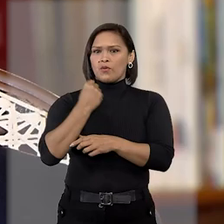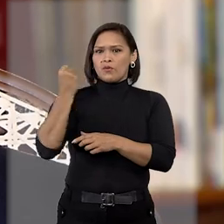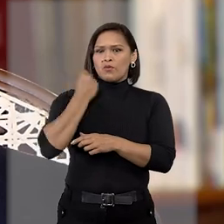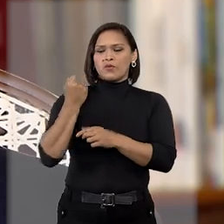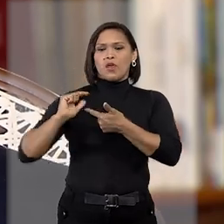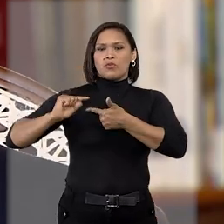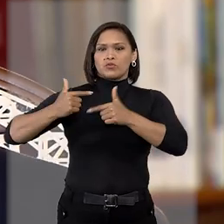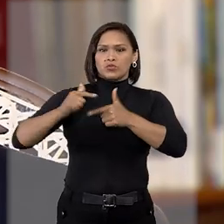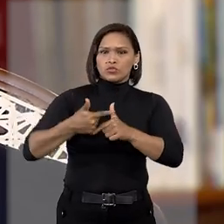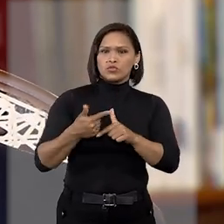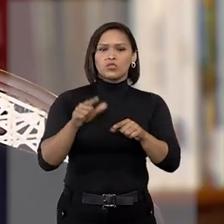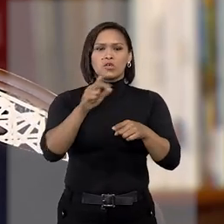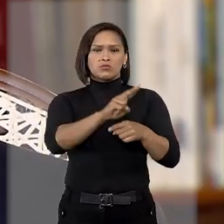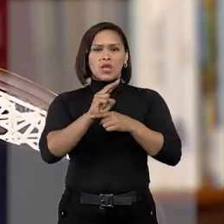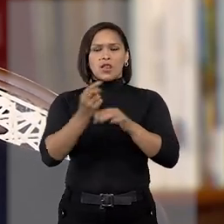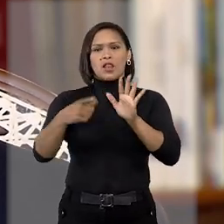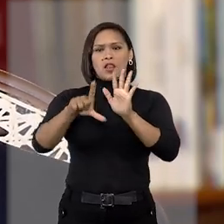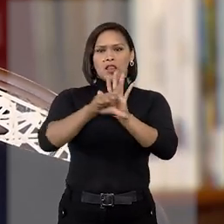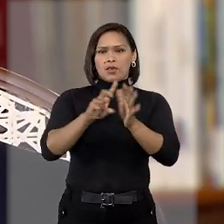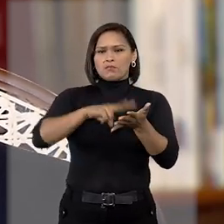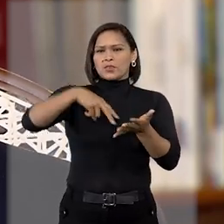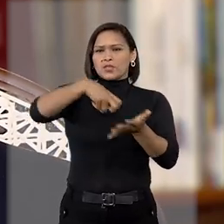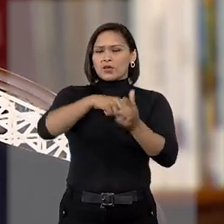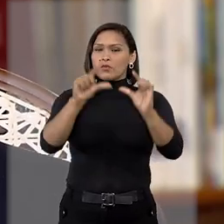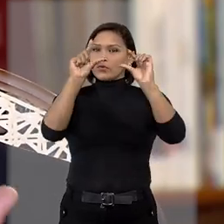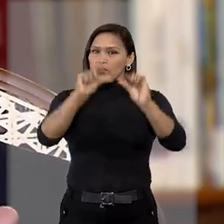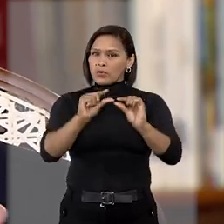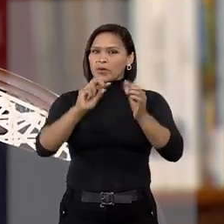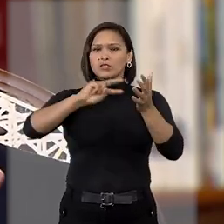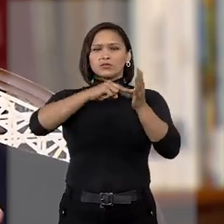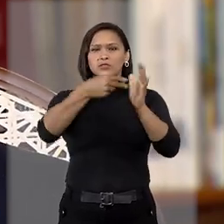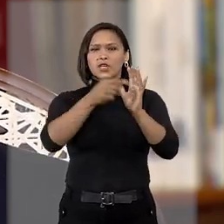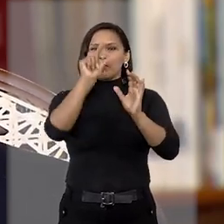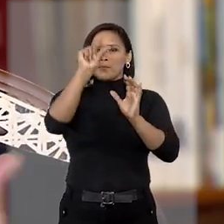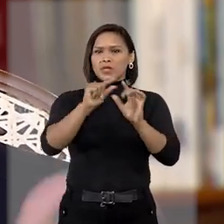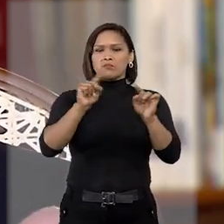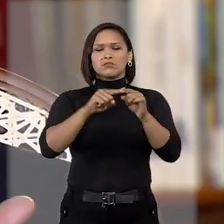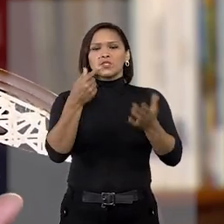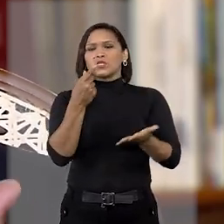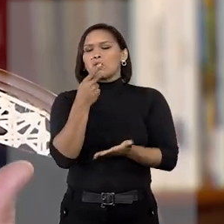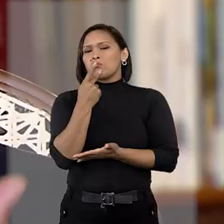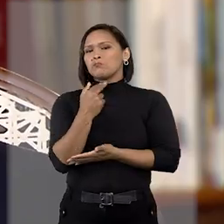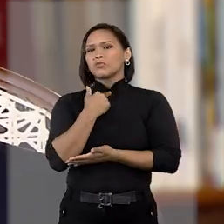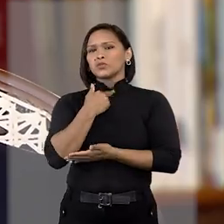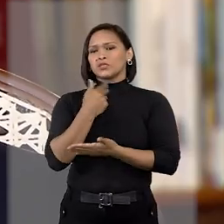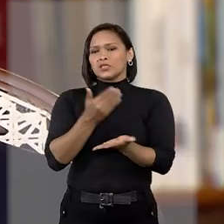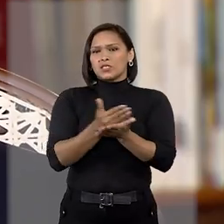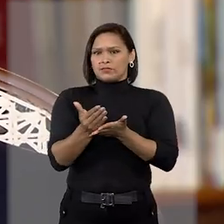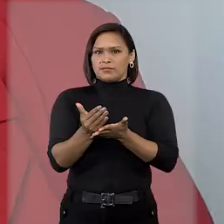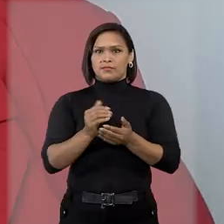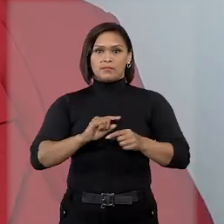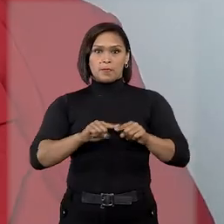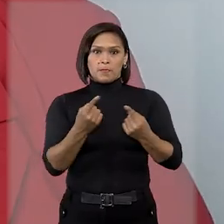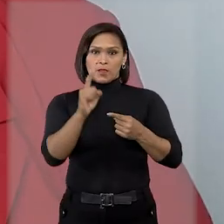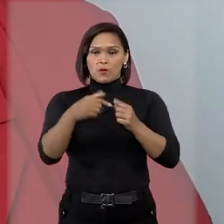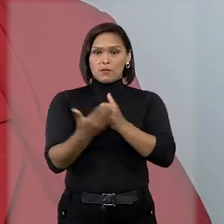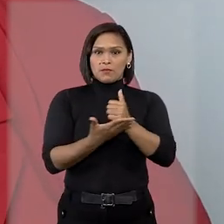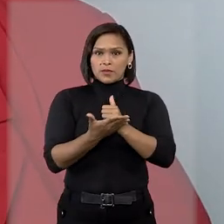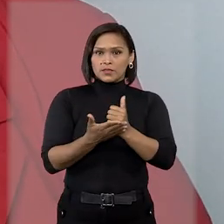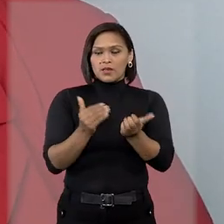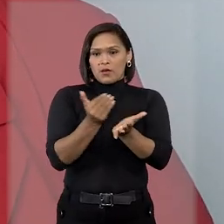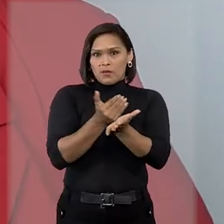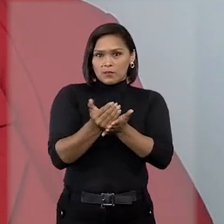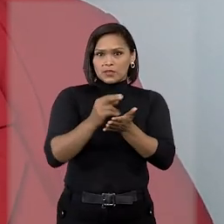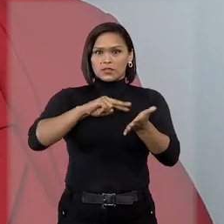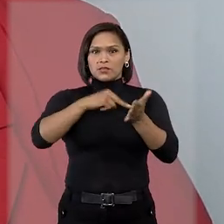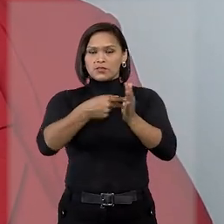lesão ao bem jurídico tutelado pela lei penal é tão pequeno que não se poderia negar a incidência do princípio. Com base no